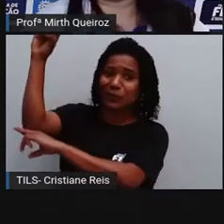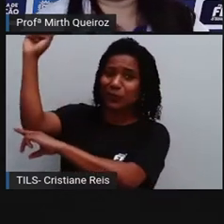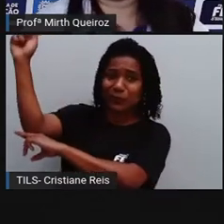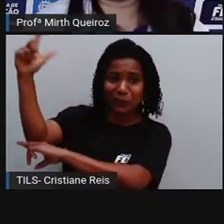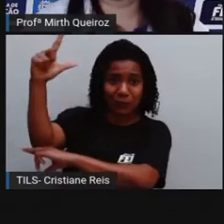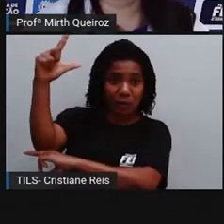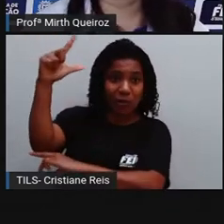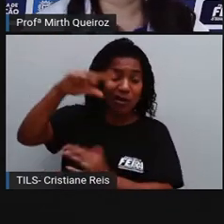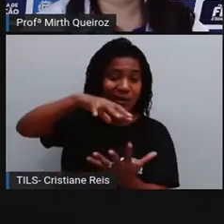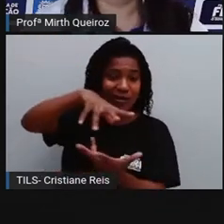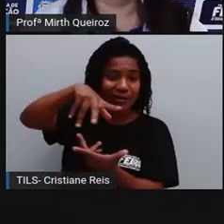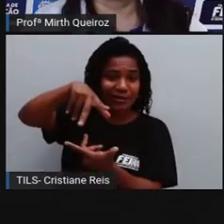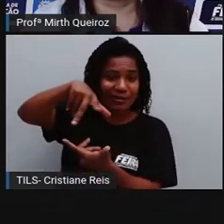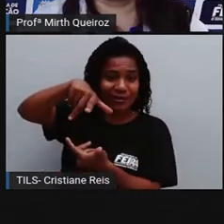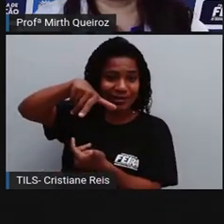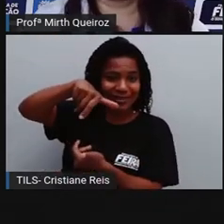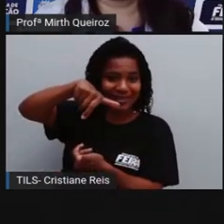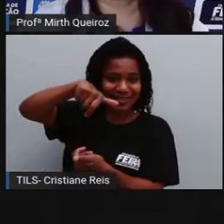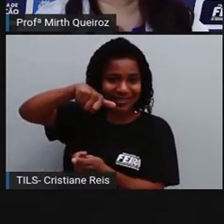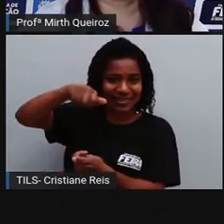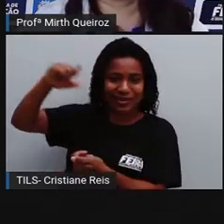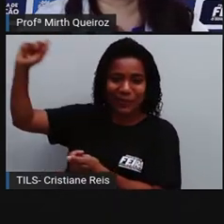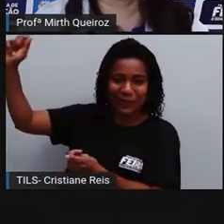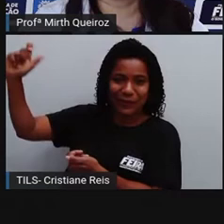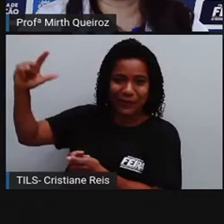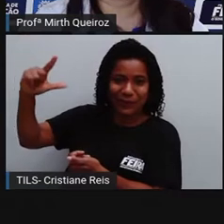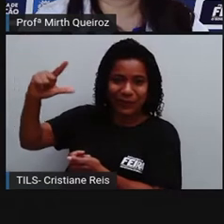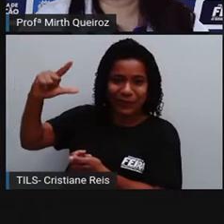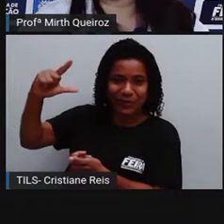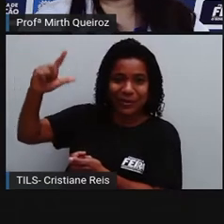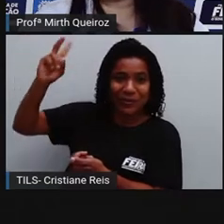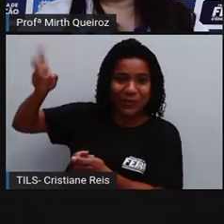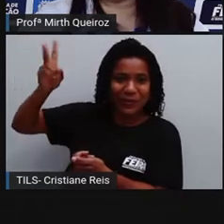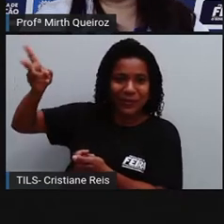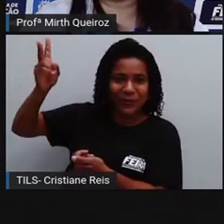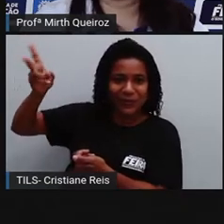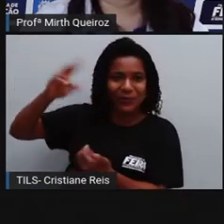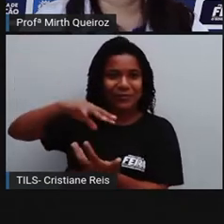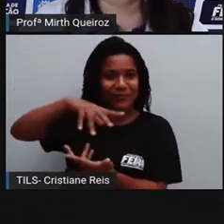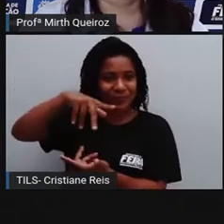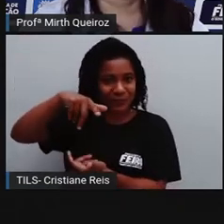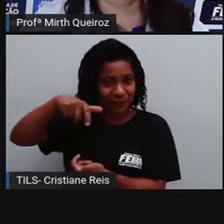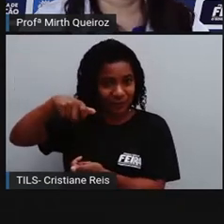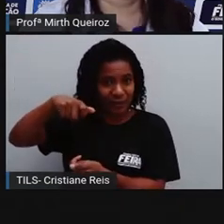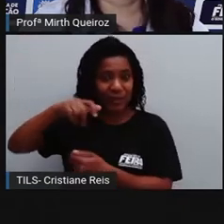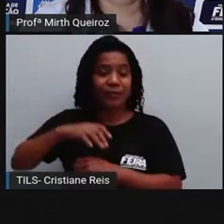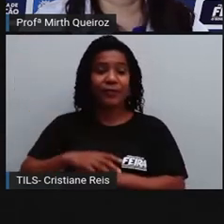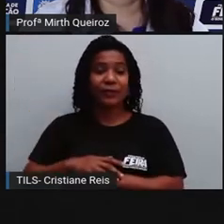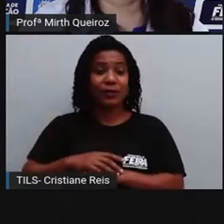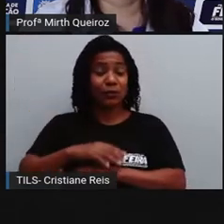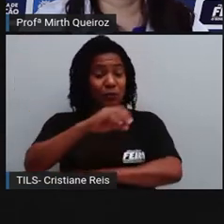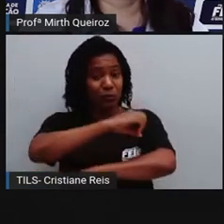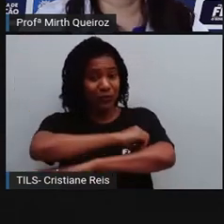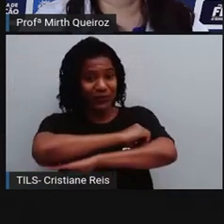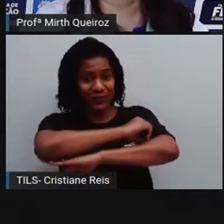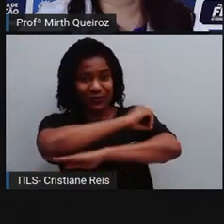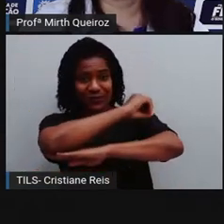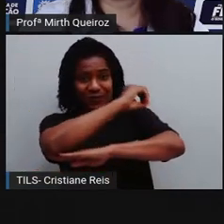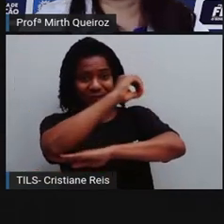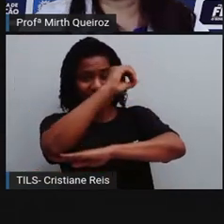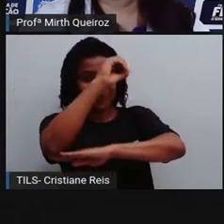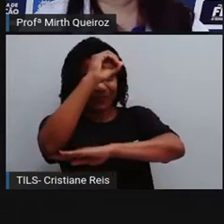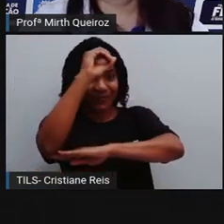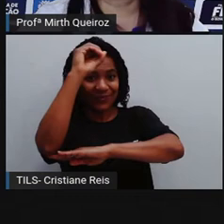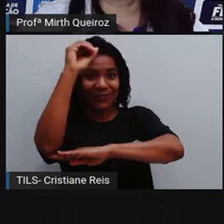Terra, né? O Sol que nasce a leste, nós temos aqui a posição